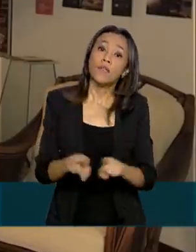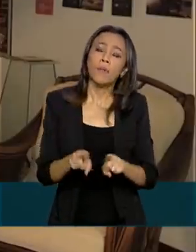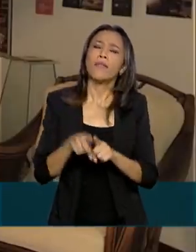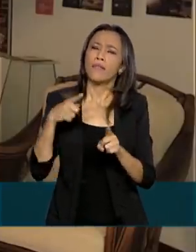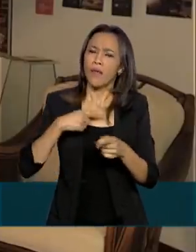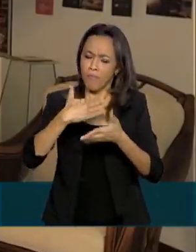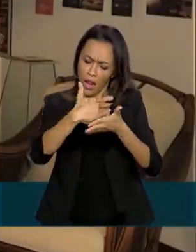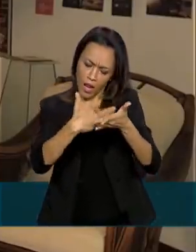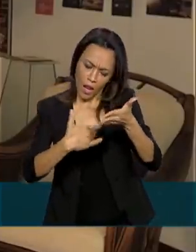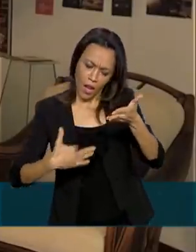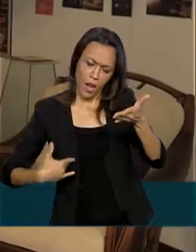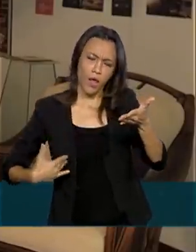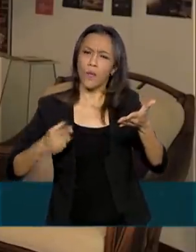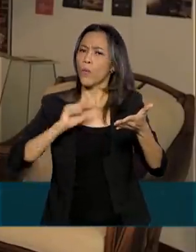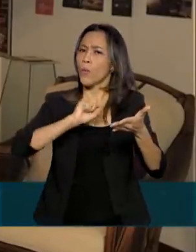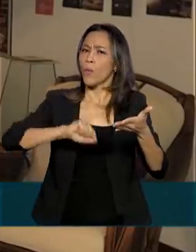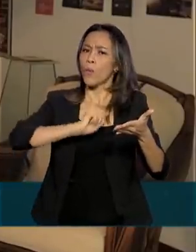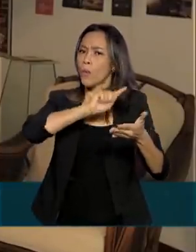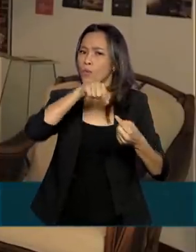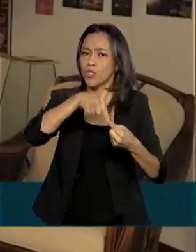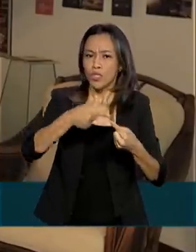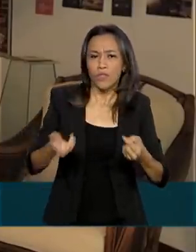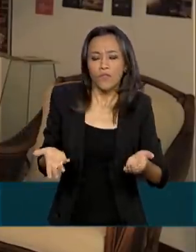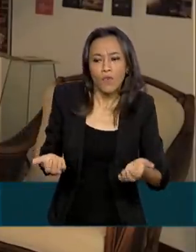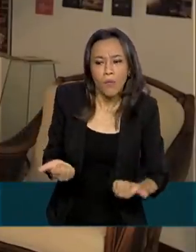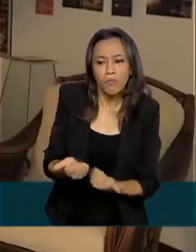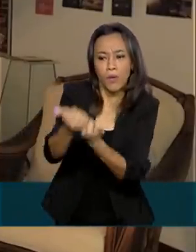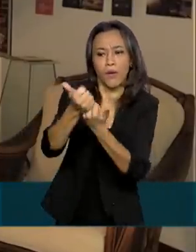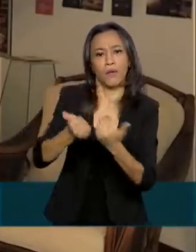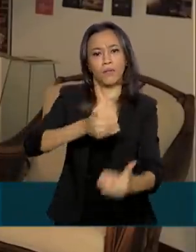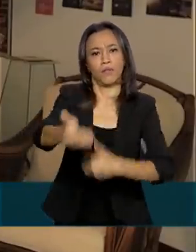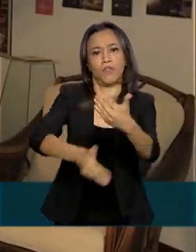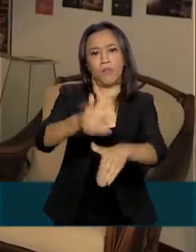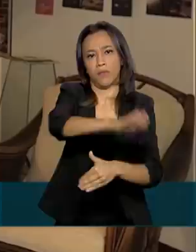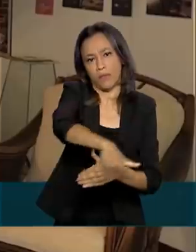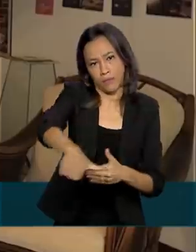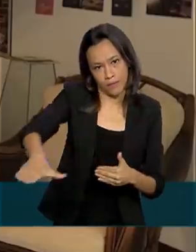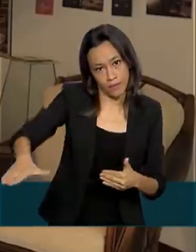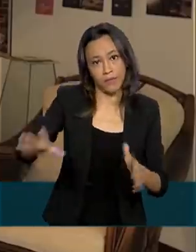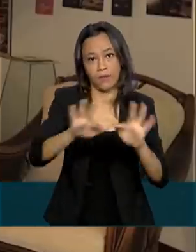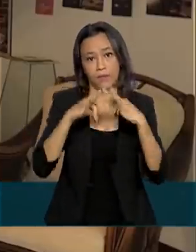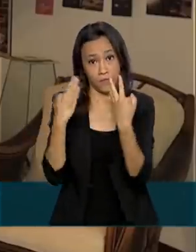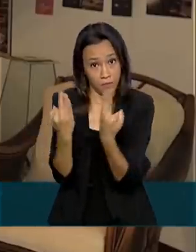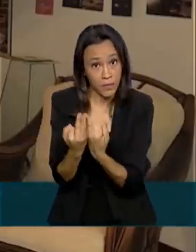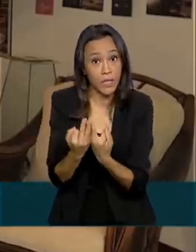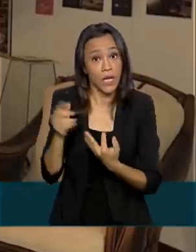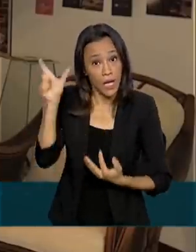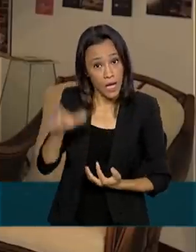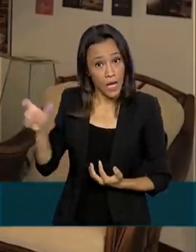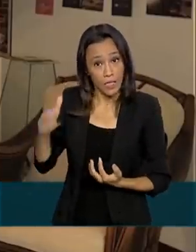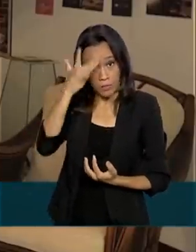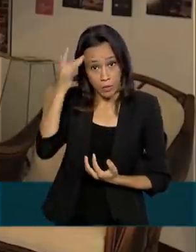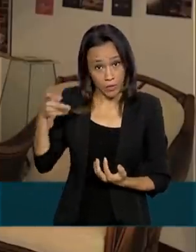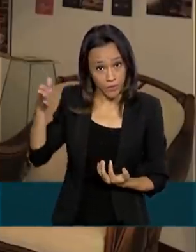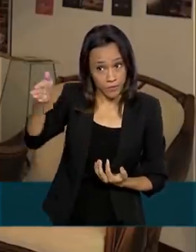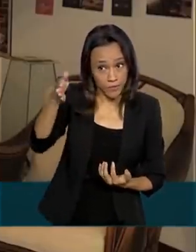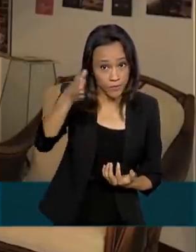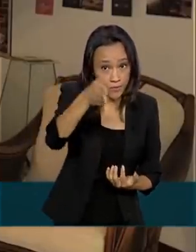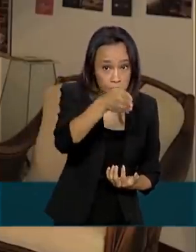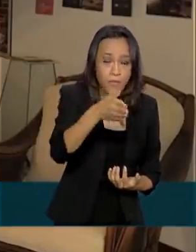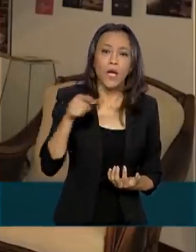oferecidas para a promoção do desenvolvimento infantil e familiar, os visitantes também